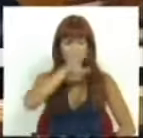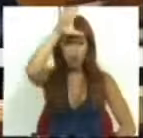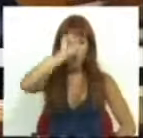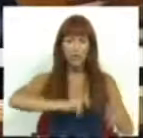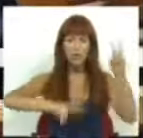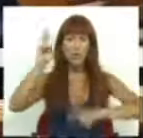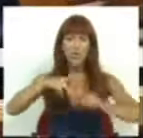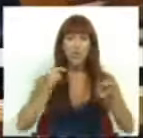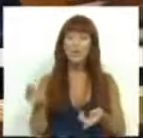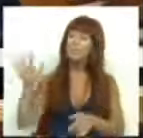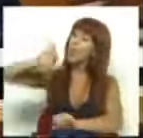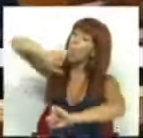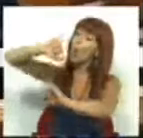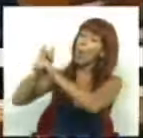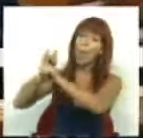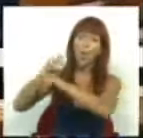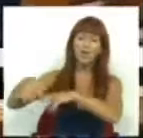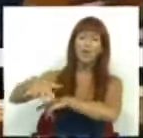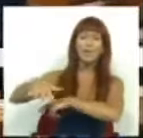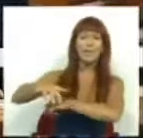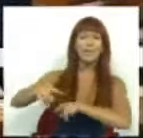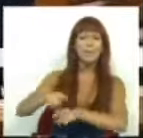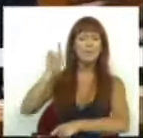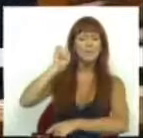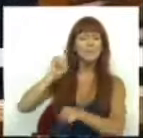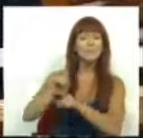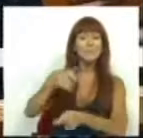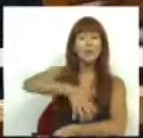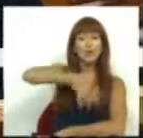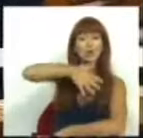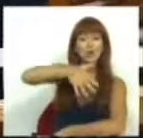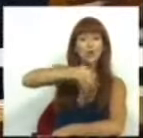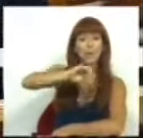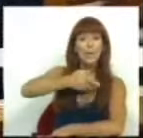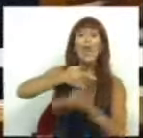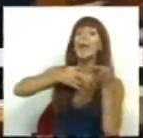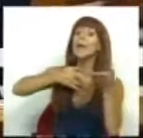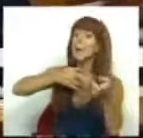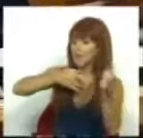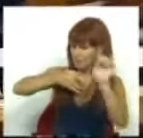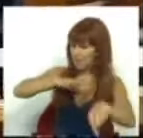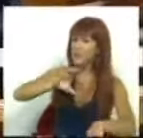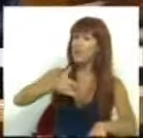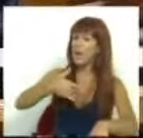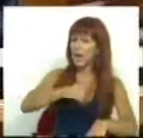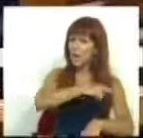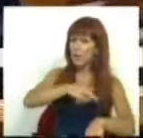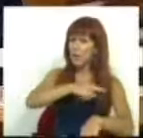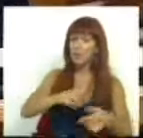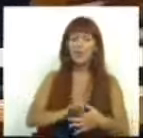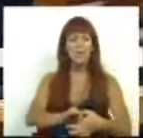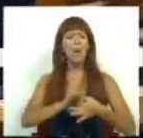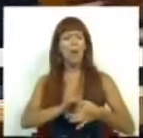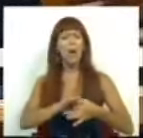Sr. Ministro das Finanças acabou de vez com a outra dimensão fundamental do discurso do PSD, e aqui também do CDS, a